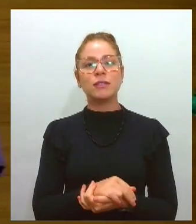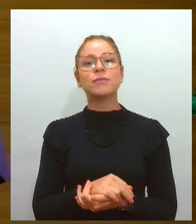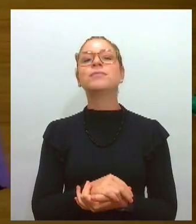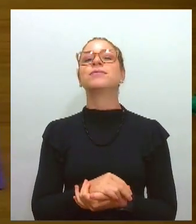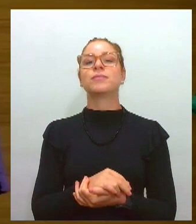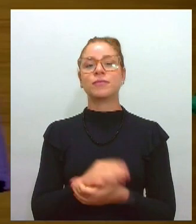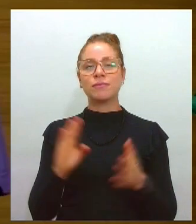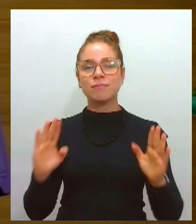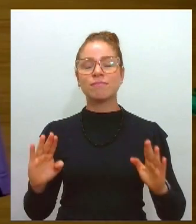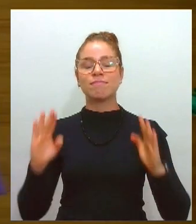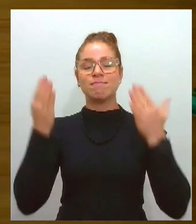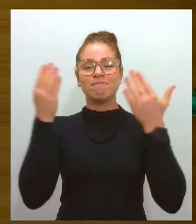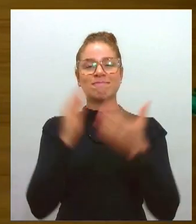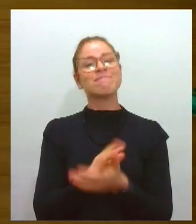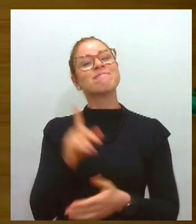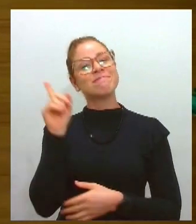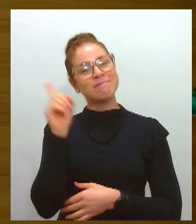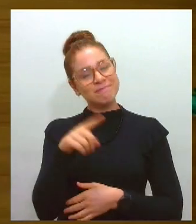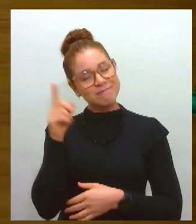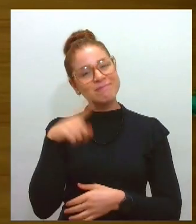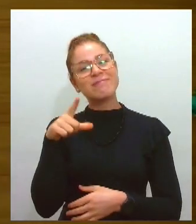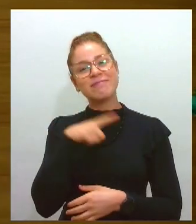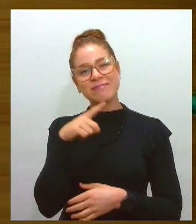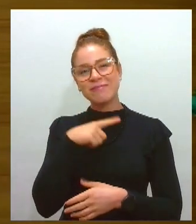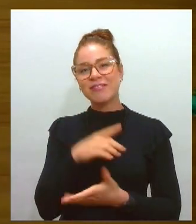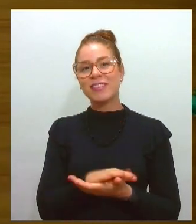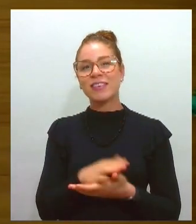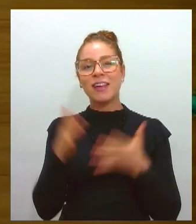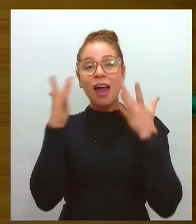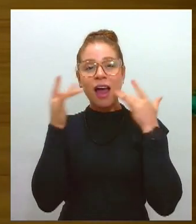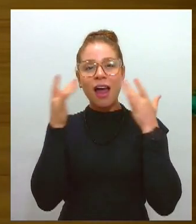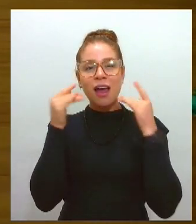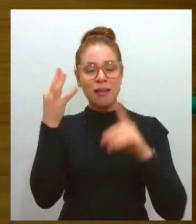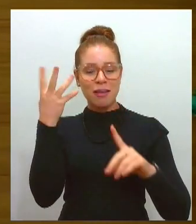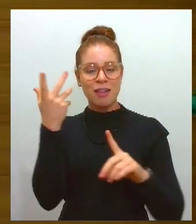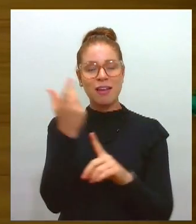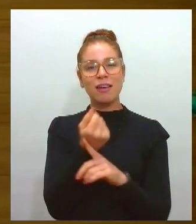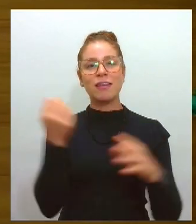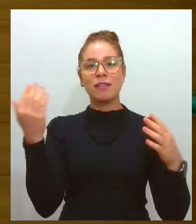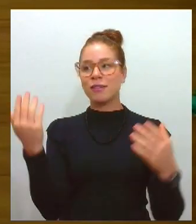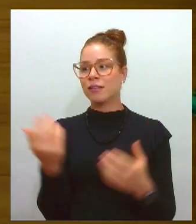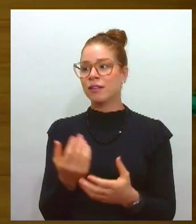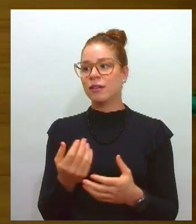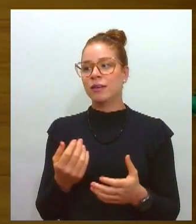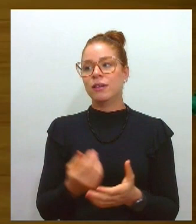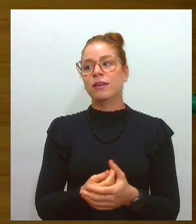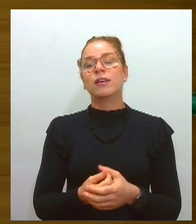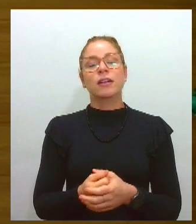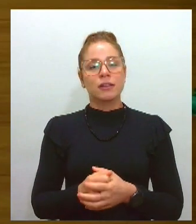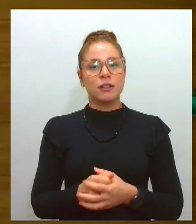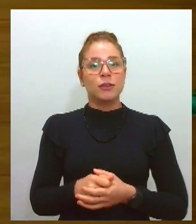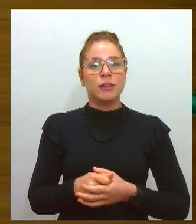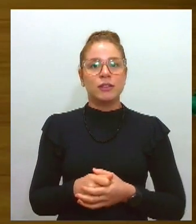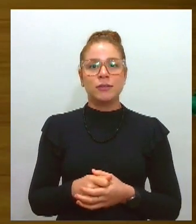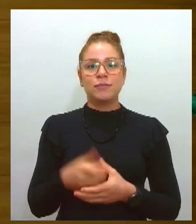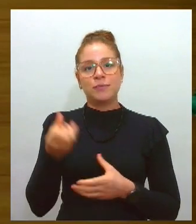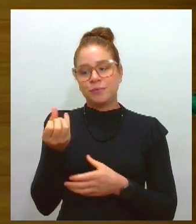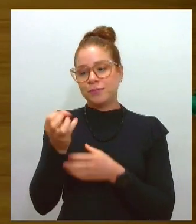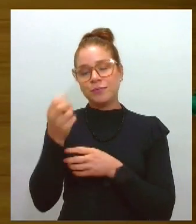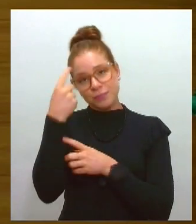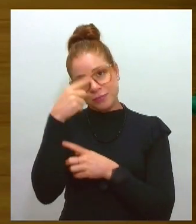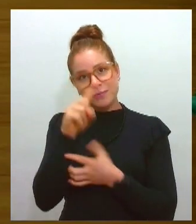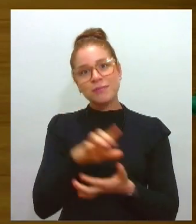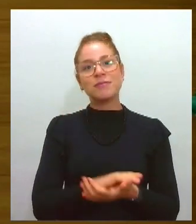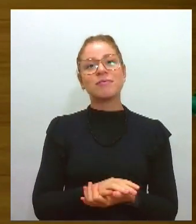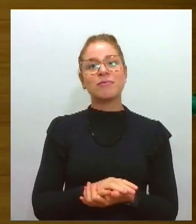Nós temos músicos brilhantes, artistas brilhantes que estarão no palco nesses 60 dias e contemplando também os artistas regionais